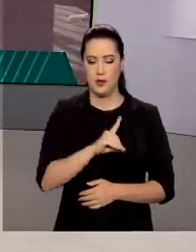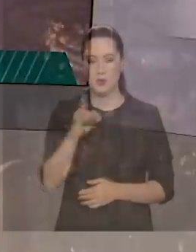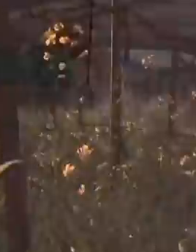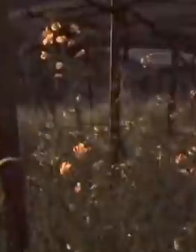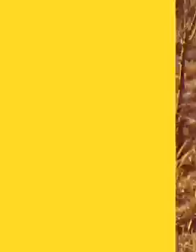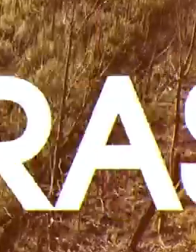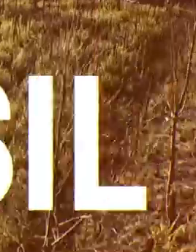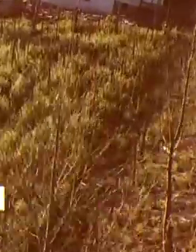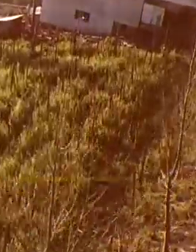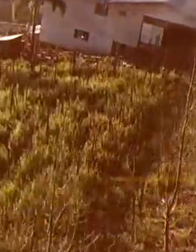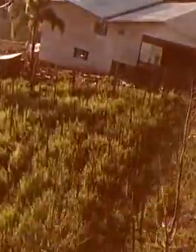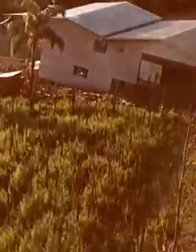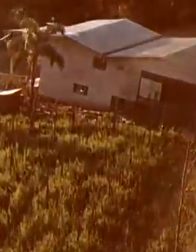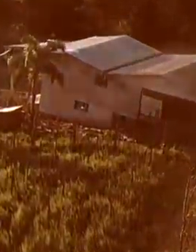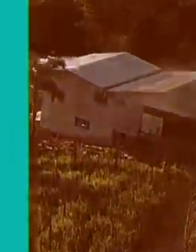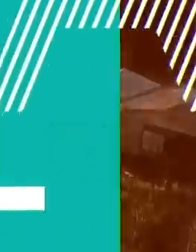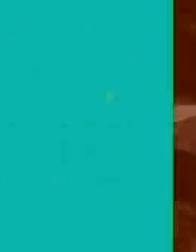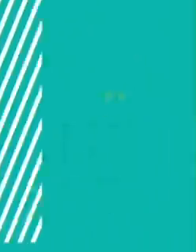ar.